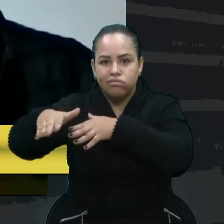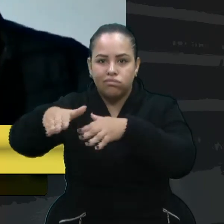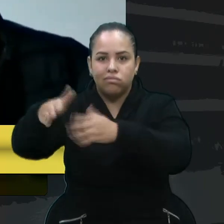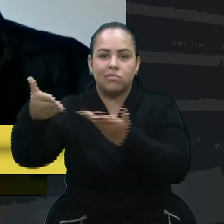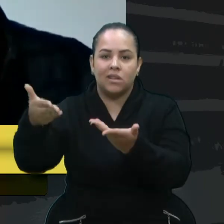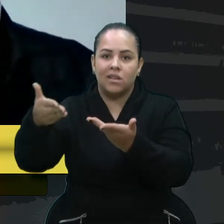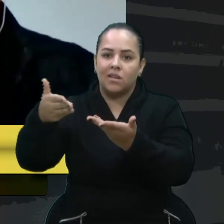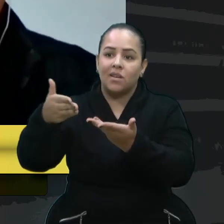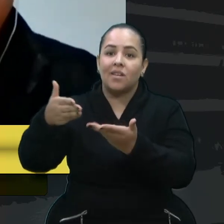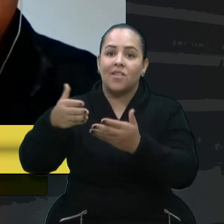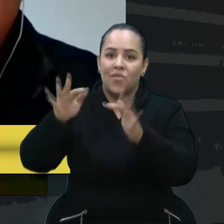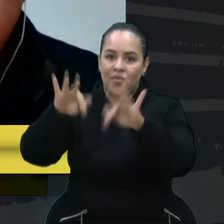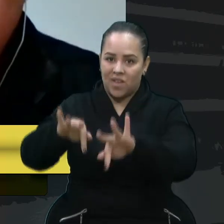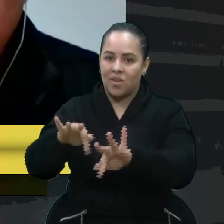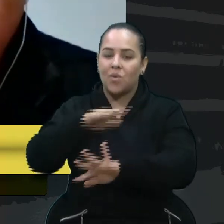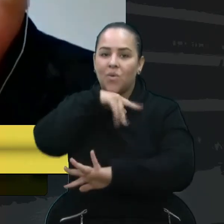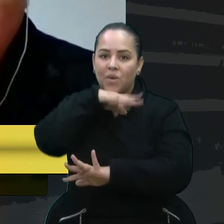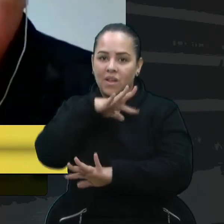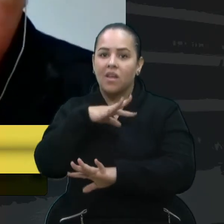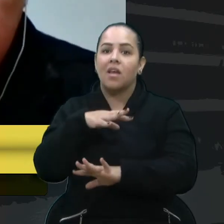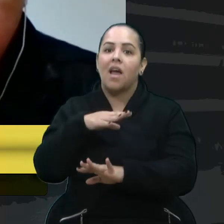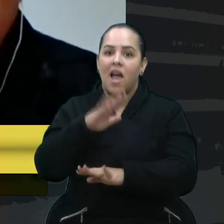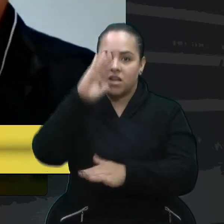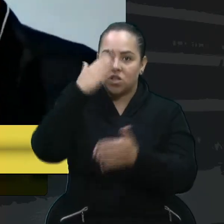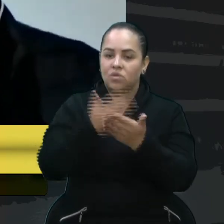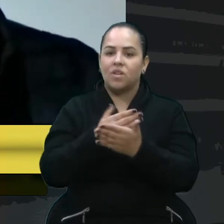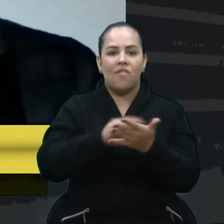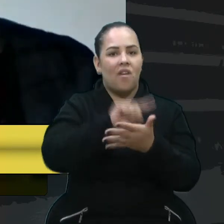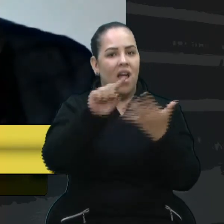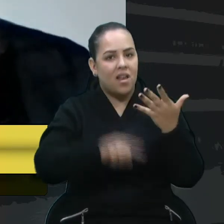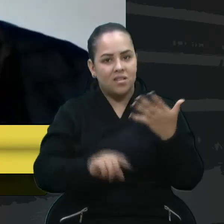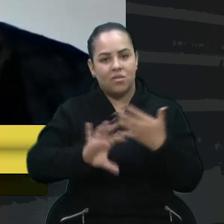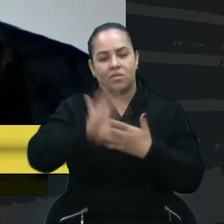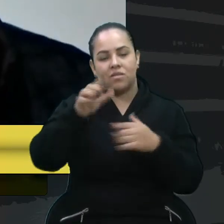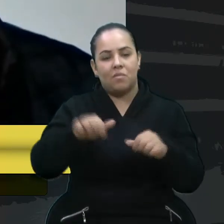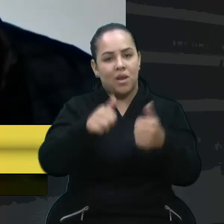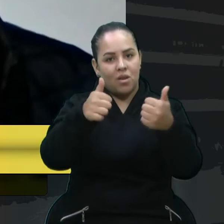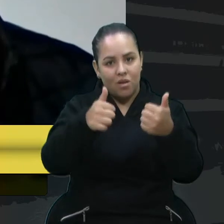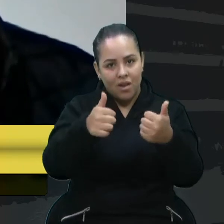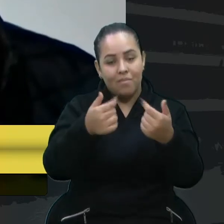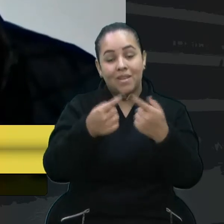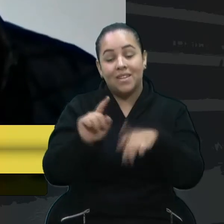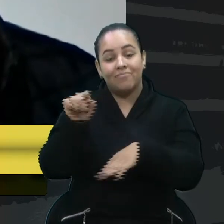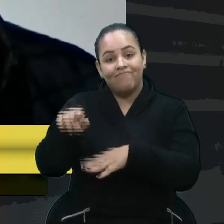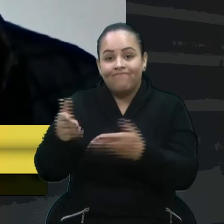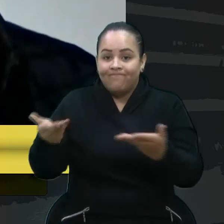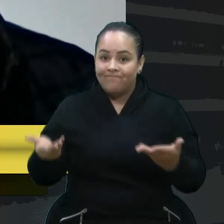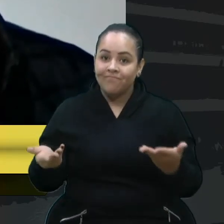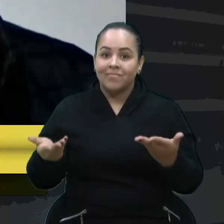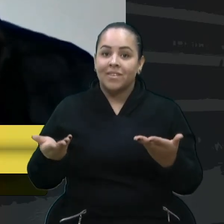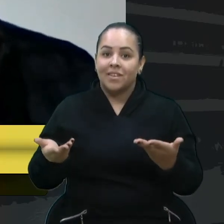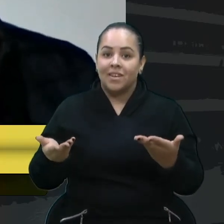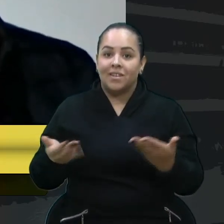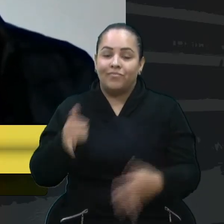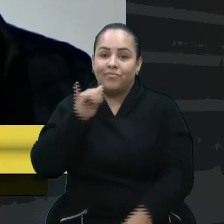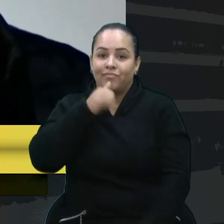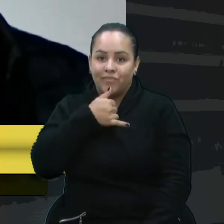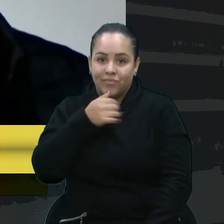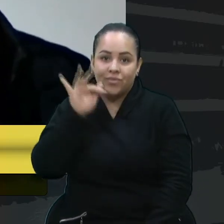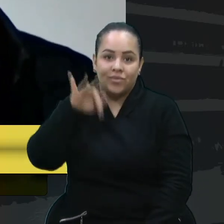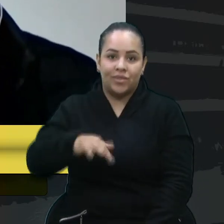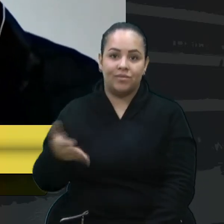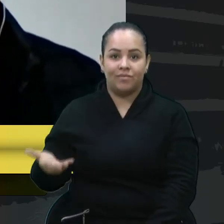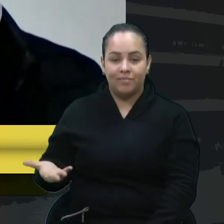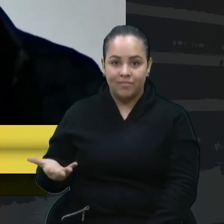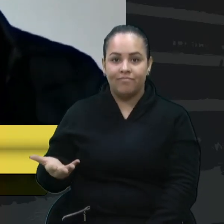graças a Deus, várias outras acabaram da melhor forma possível e esta, infelizmente, não acabou como a gente gostaria que talvez era